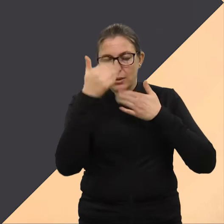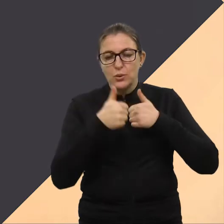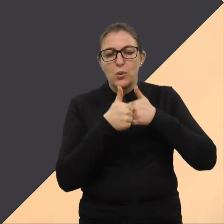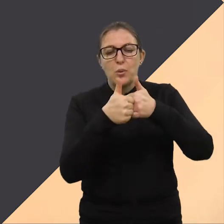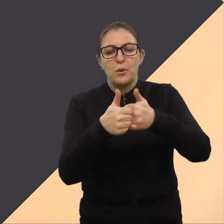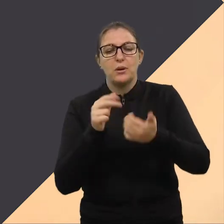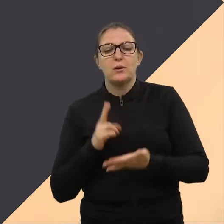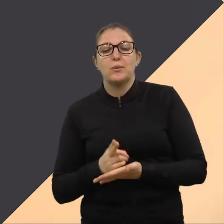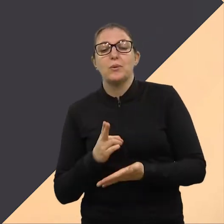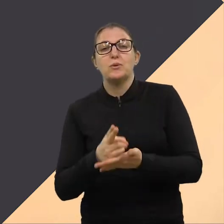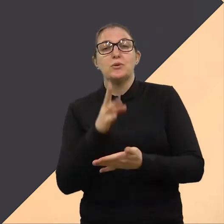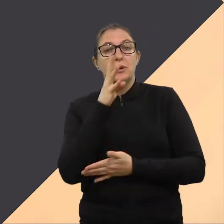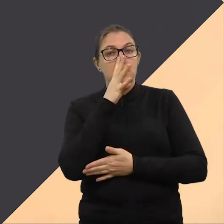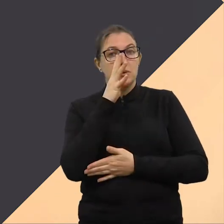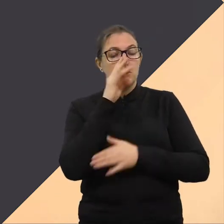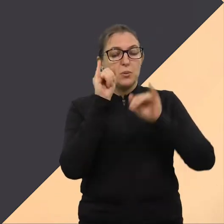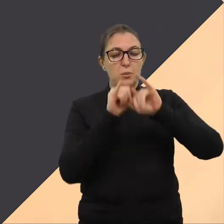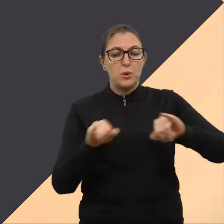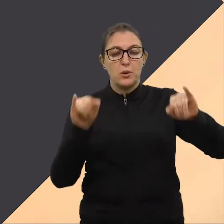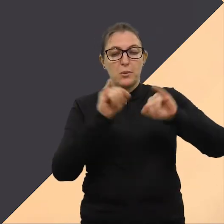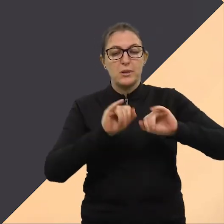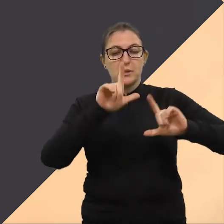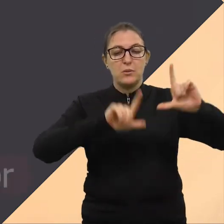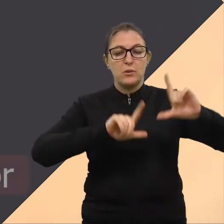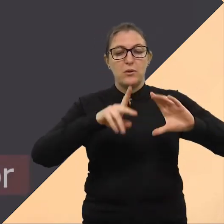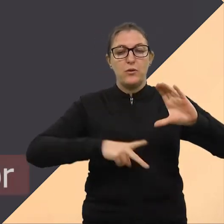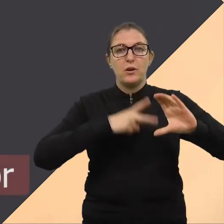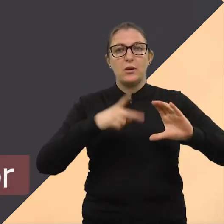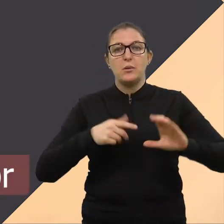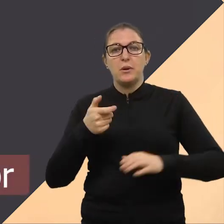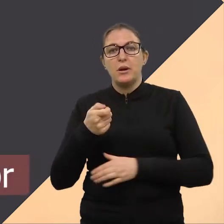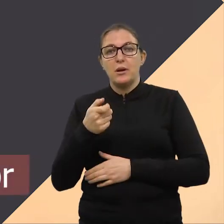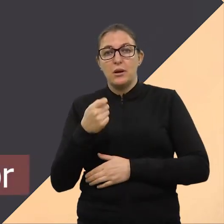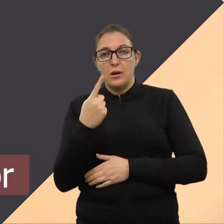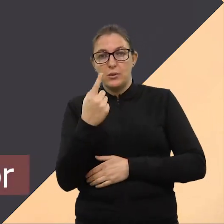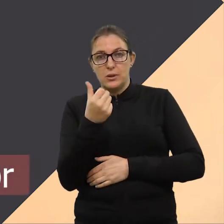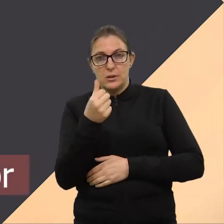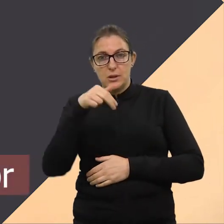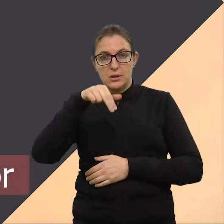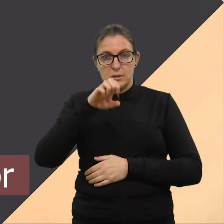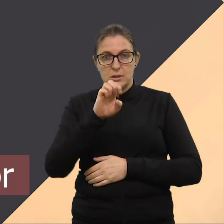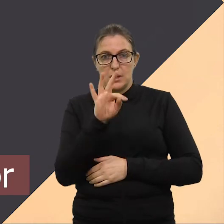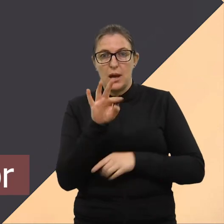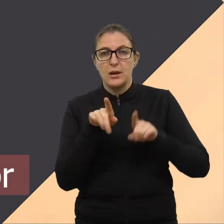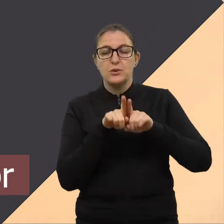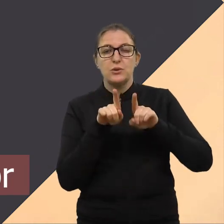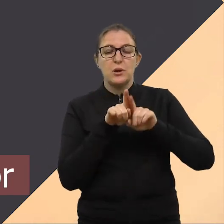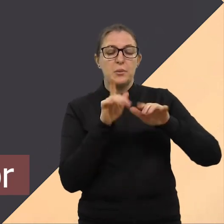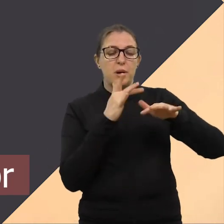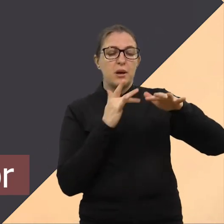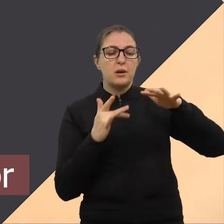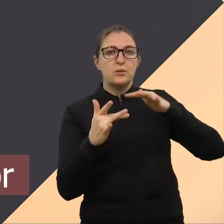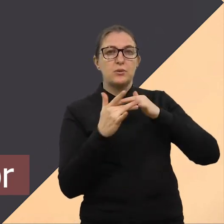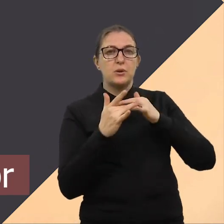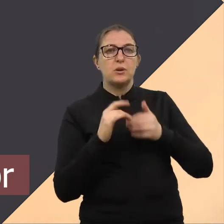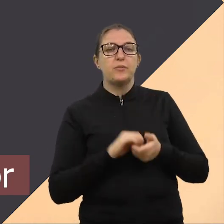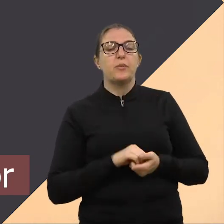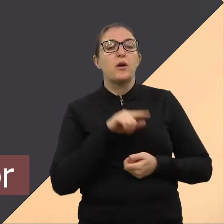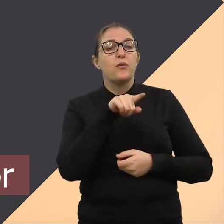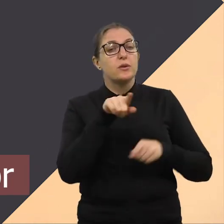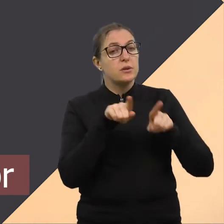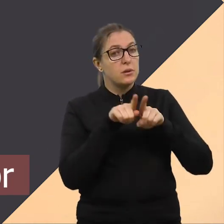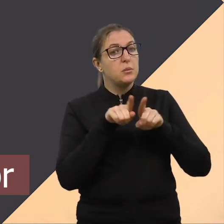pela sua companhia. siga acompanhando a programação da TV Câmara pelo canal 16 da NET e também pelas nossas redes sociais.